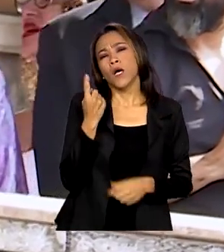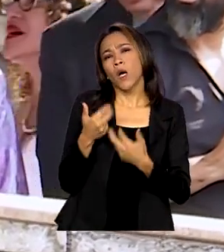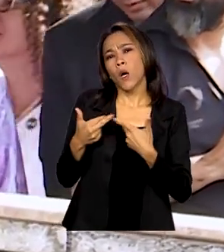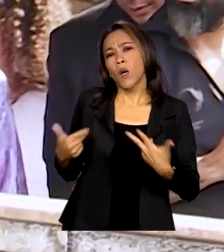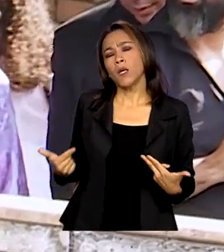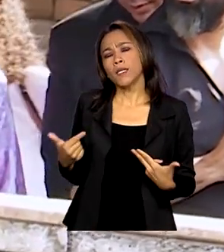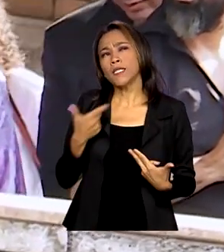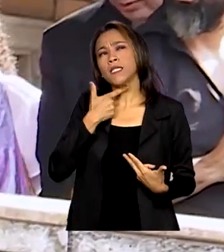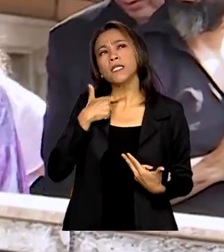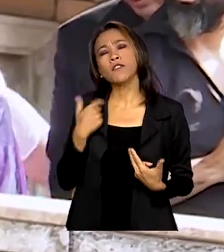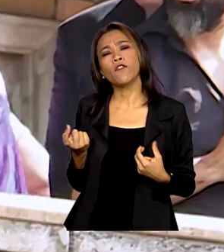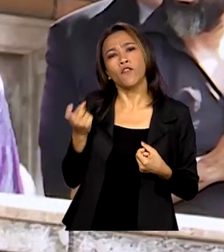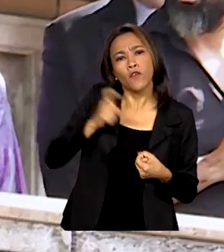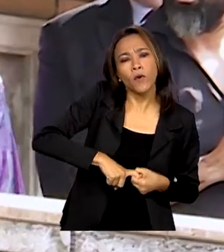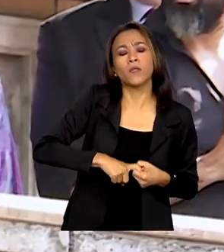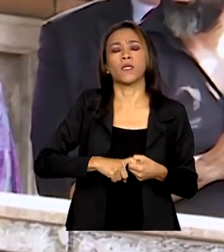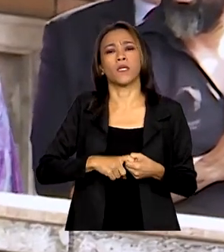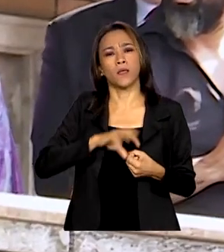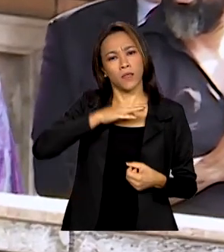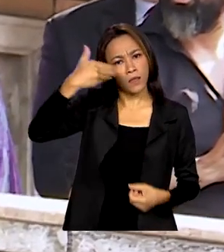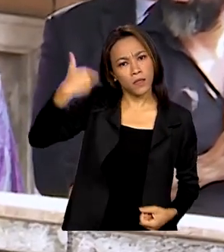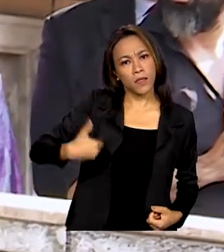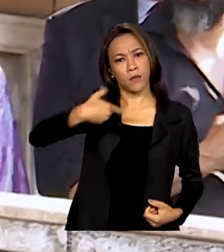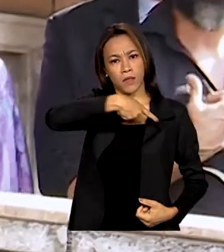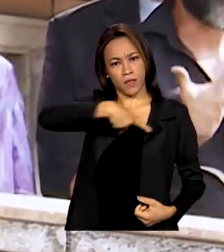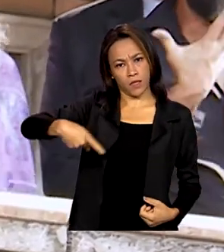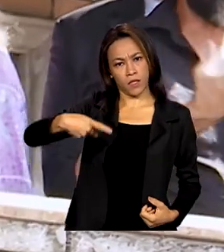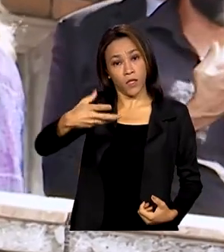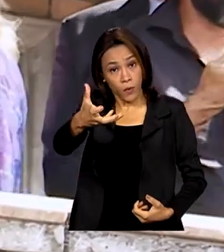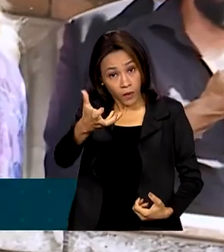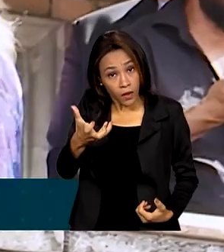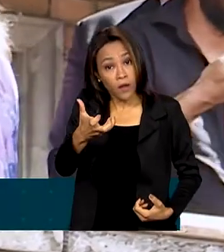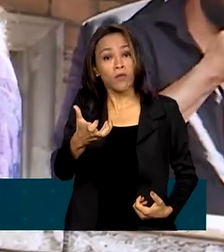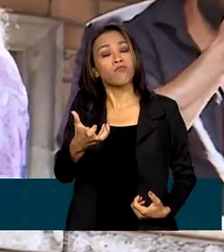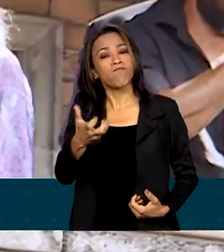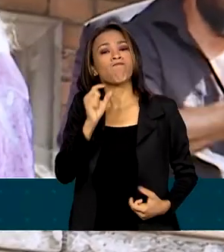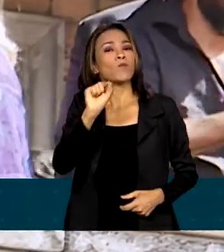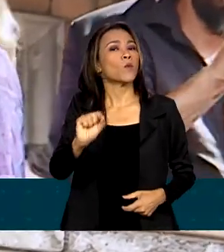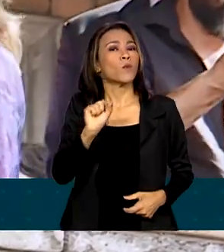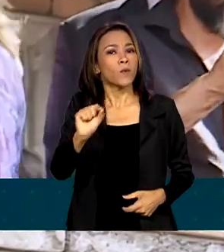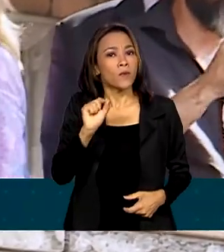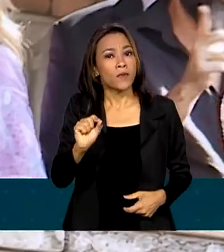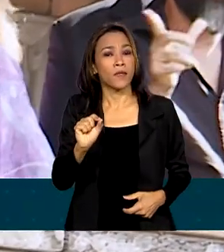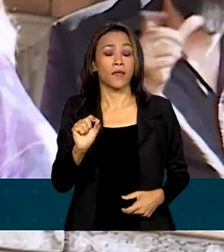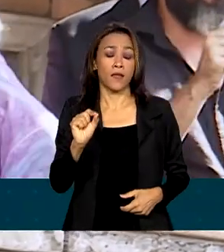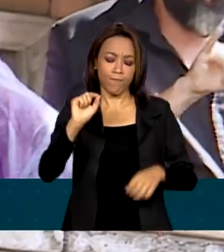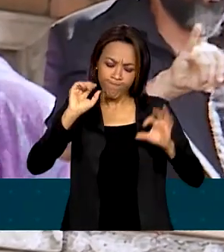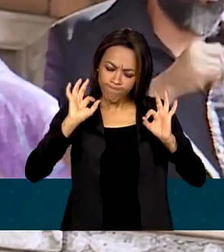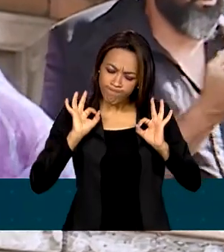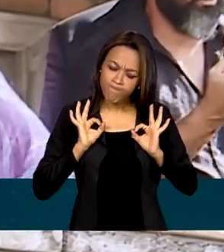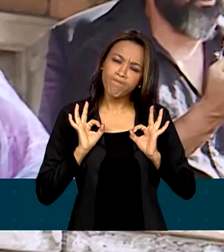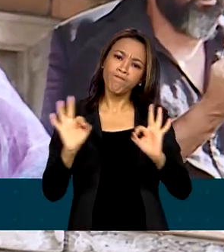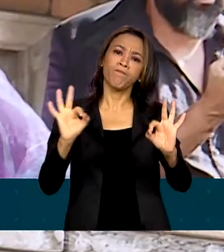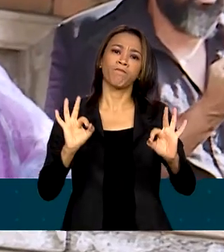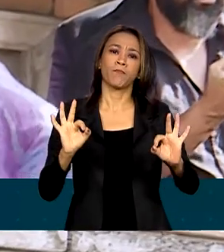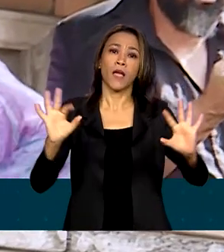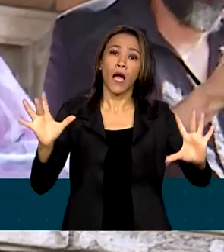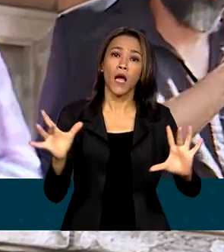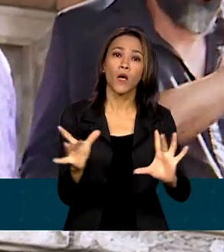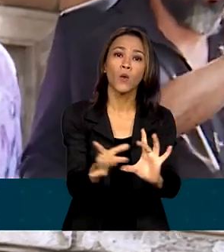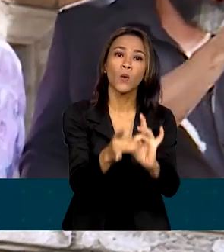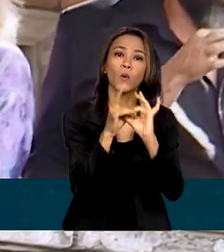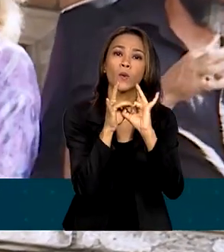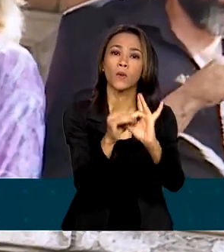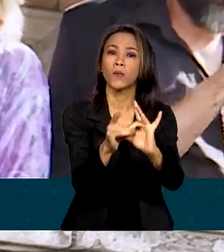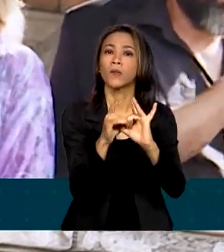voltar a ser presidente é que eu quero construir definitivamente a unidade